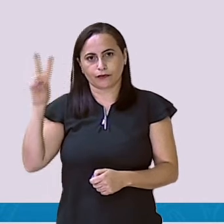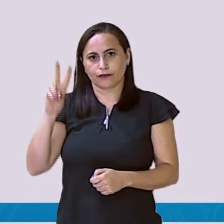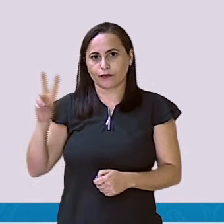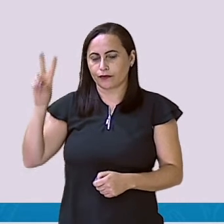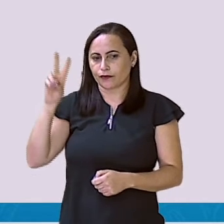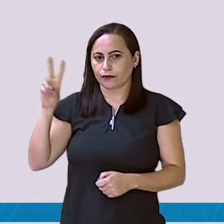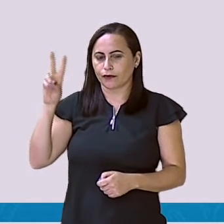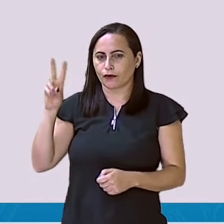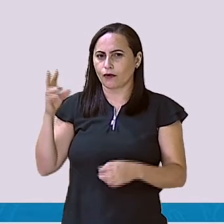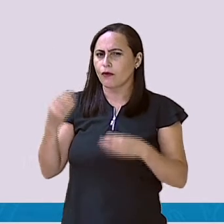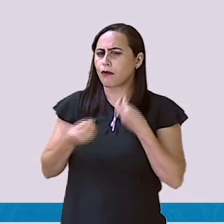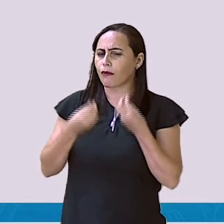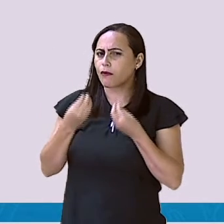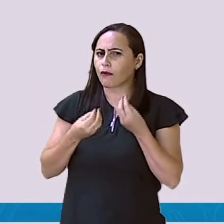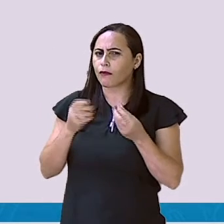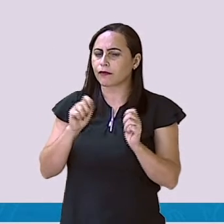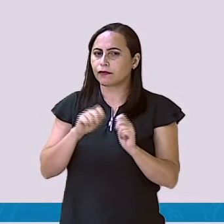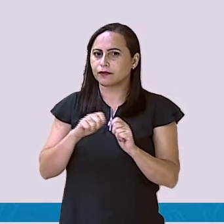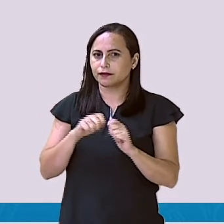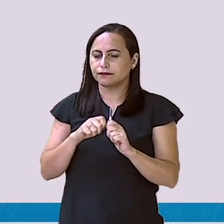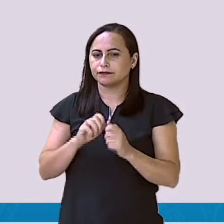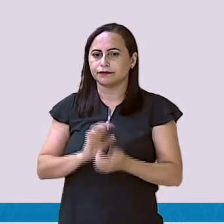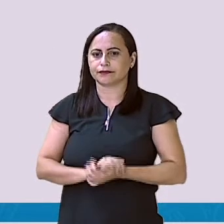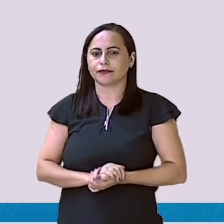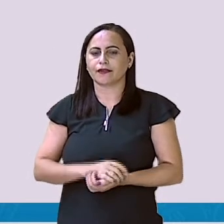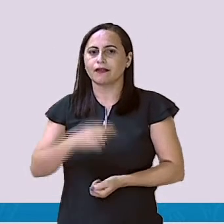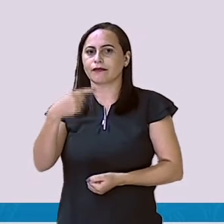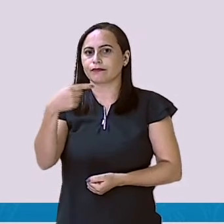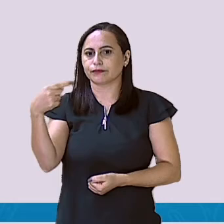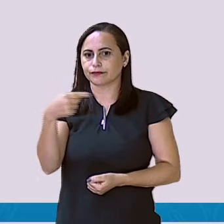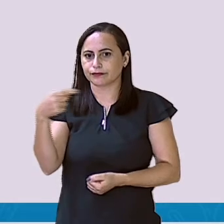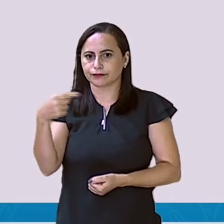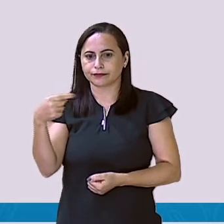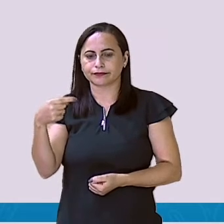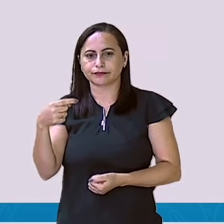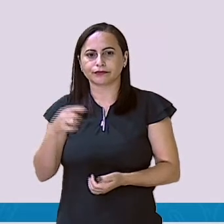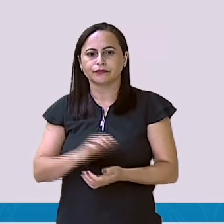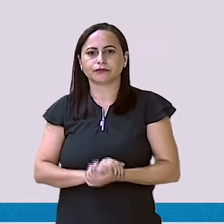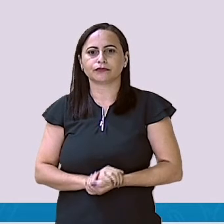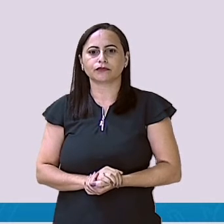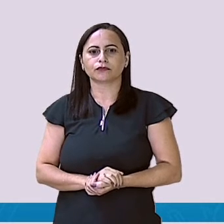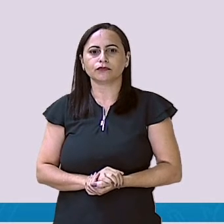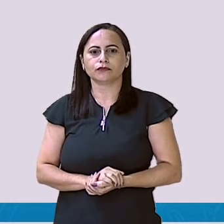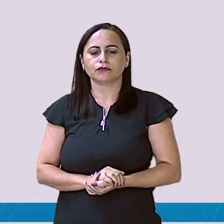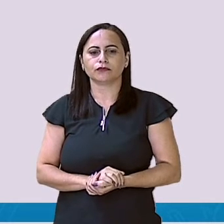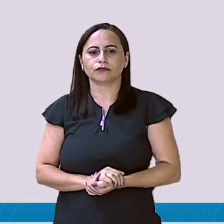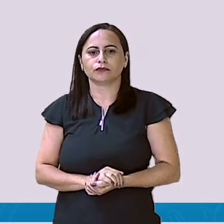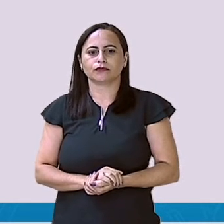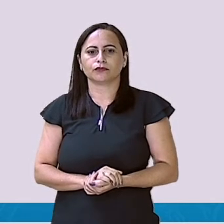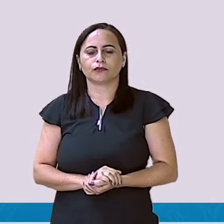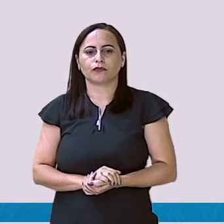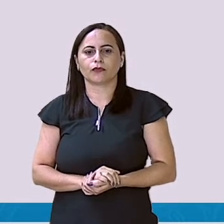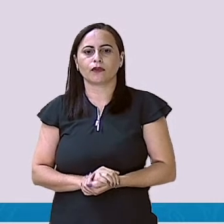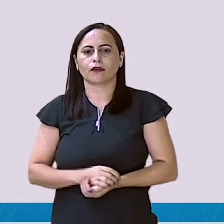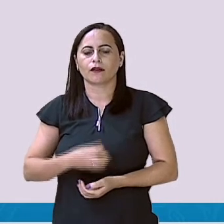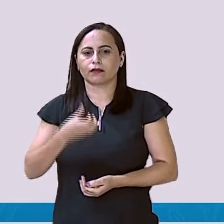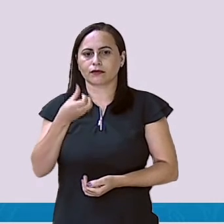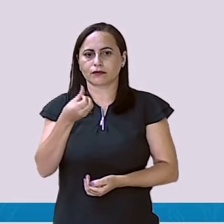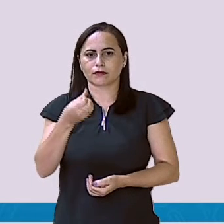calculo a diferença? A subtração. Então, eu posso fazer, olha, o meu total